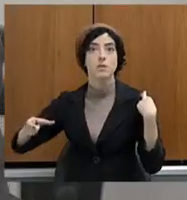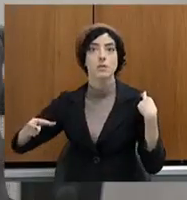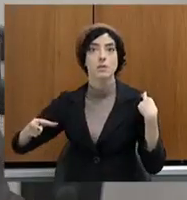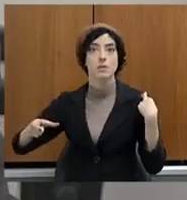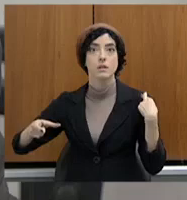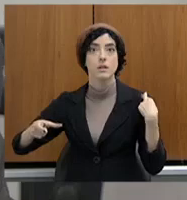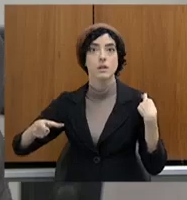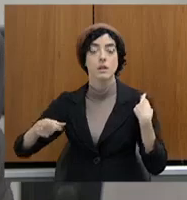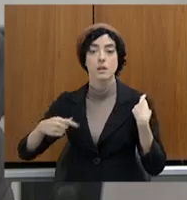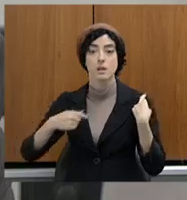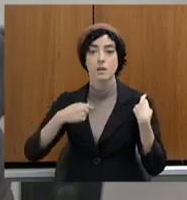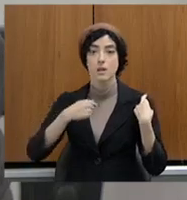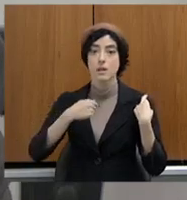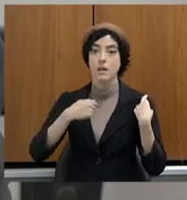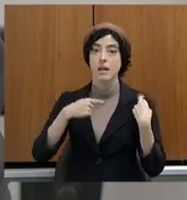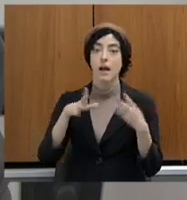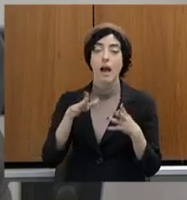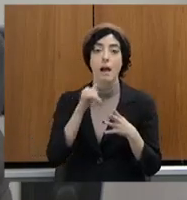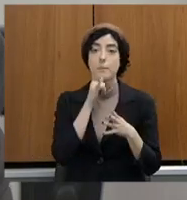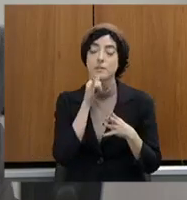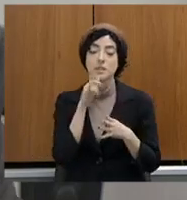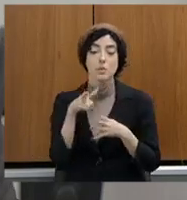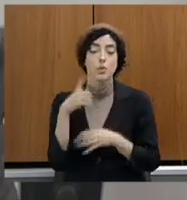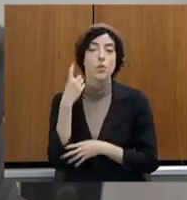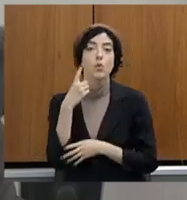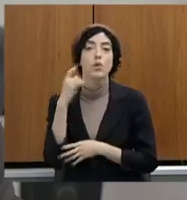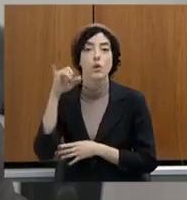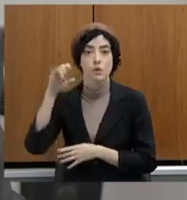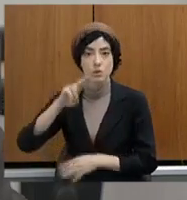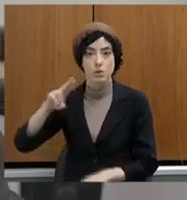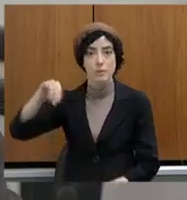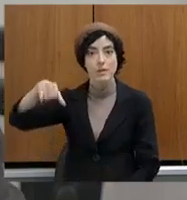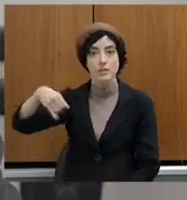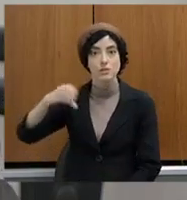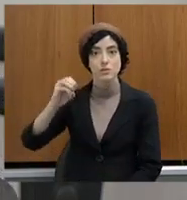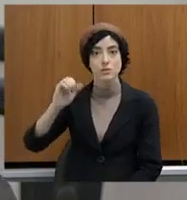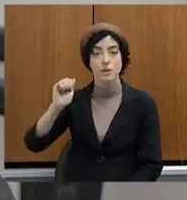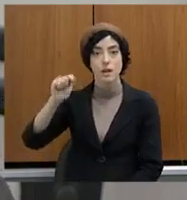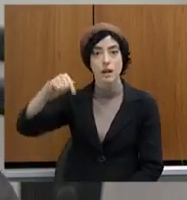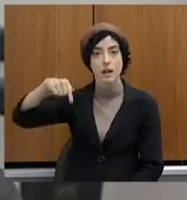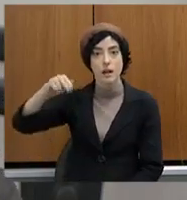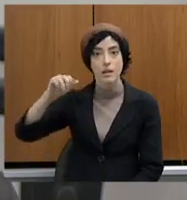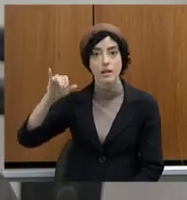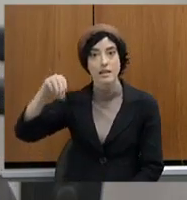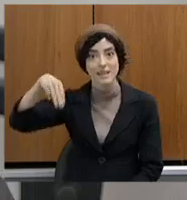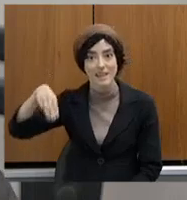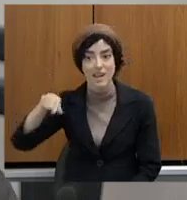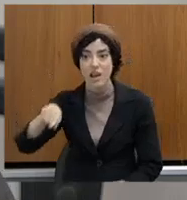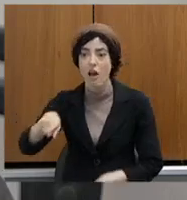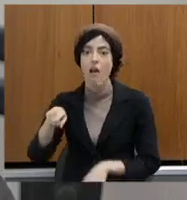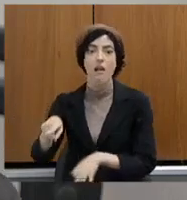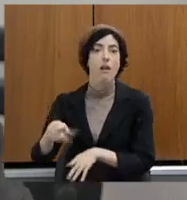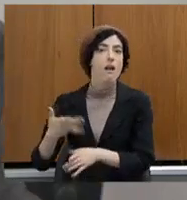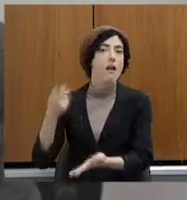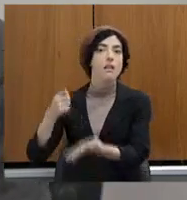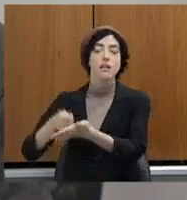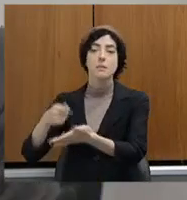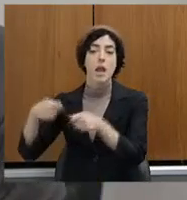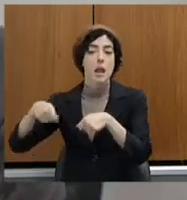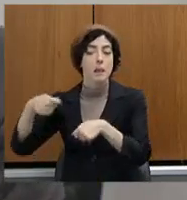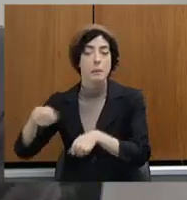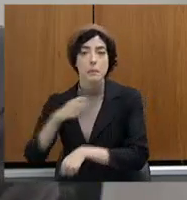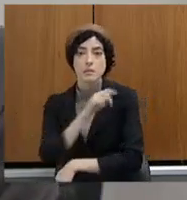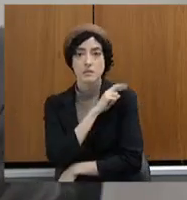fazendo a defesa clara do senhor, doutor Joaquim. Os esforços para cobrar efetivo o tem feito. Mas quem vem com o carimbo do não,